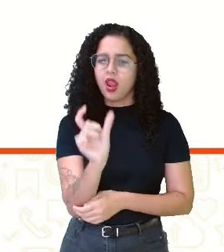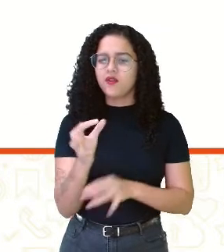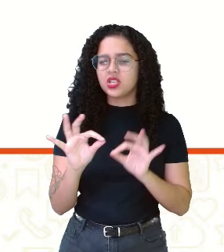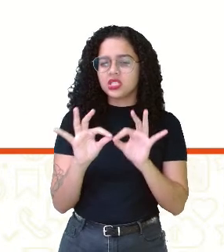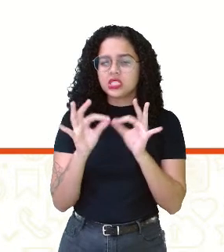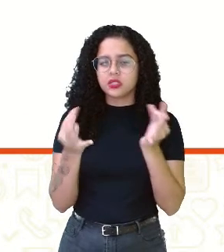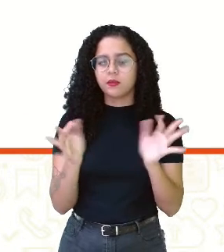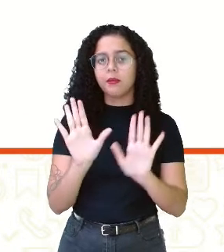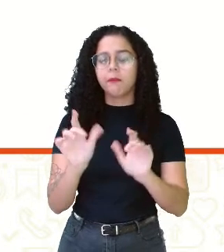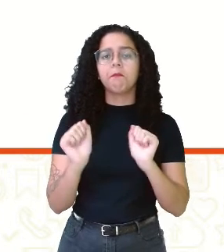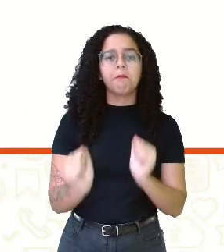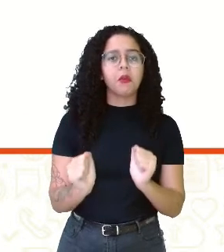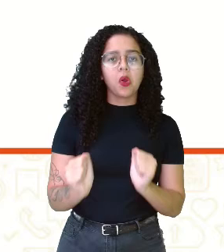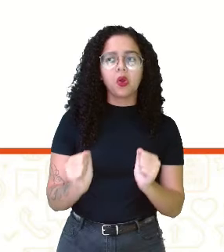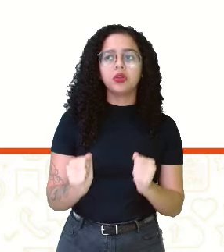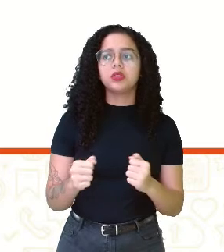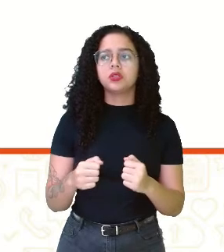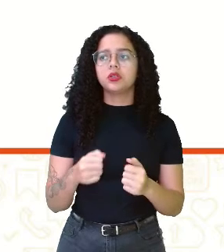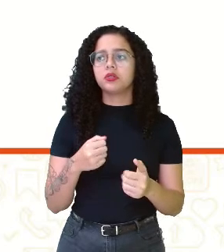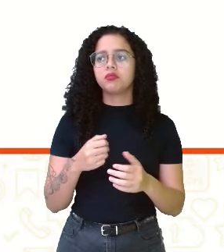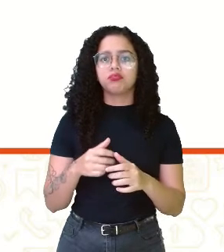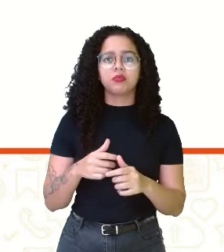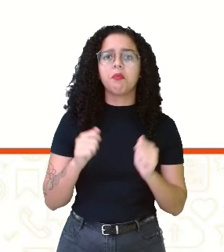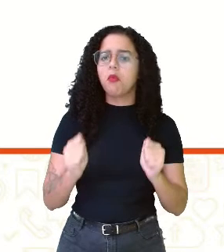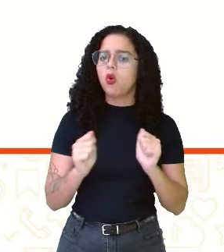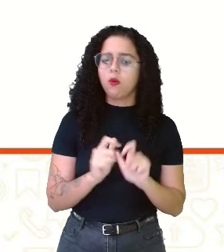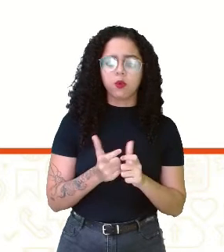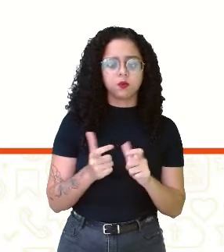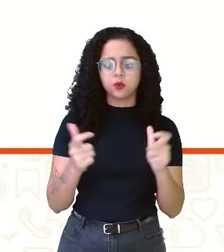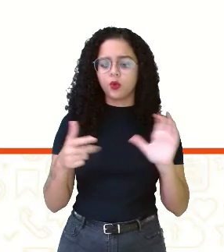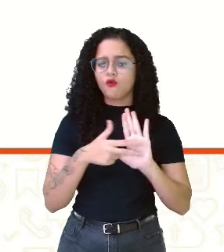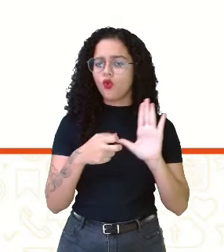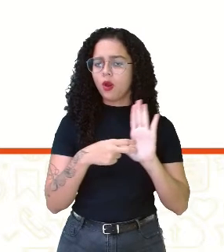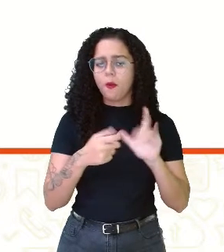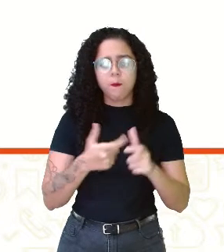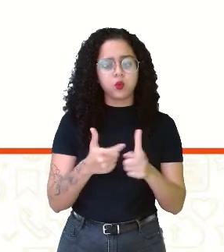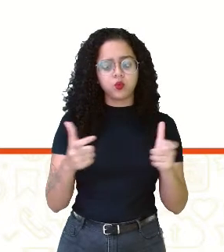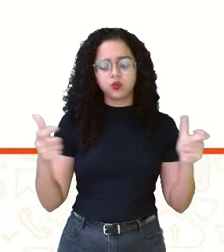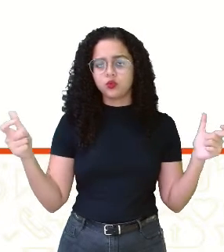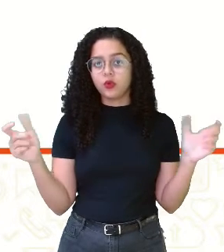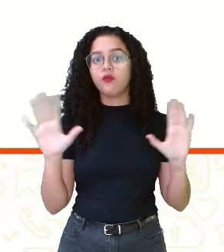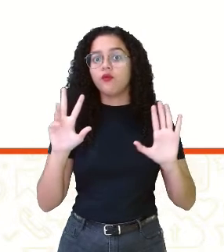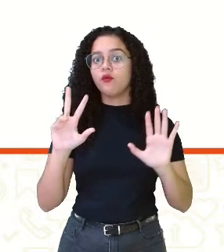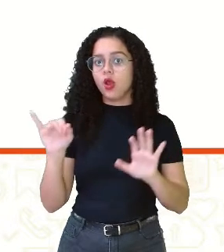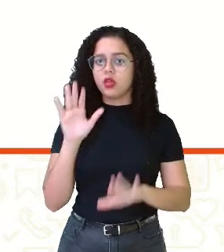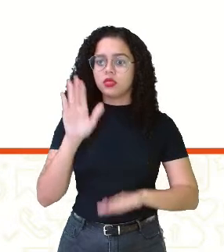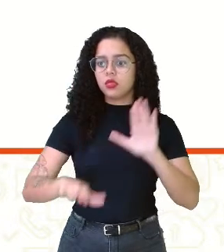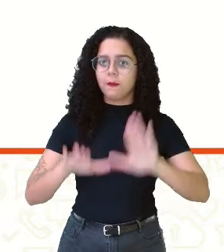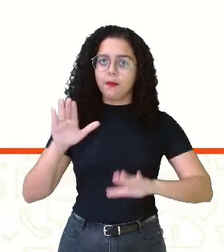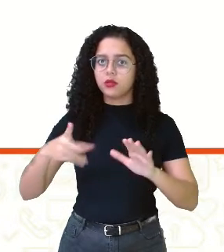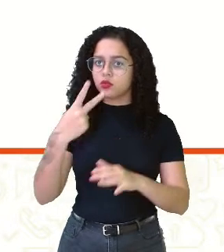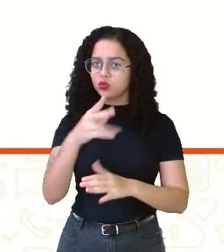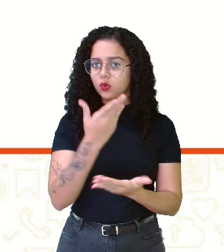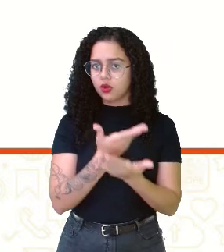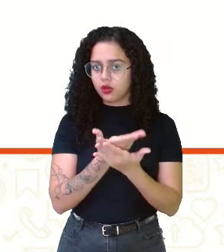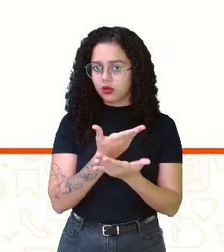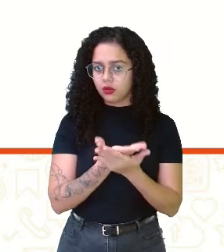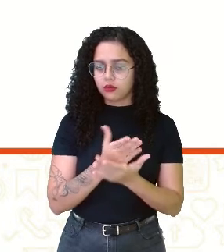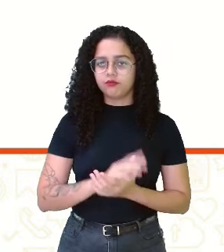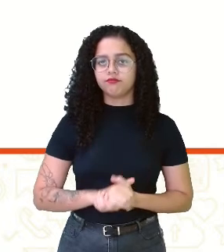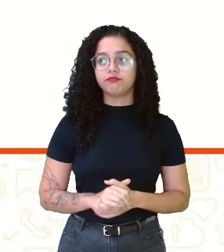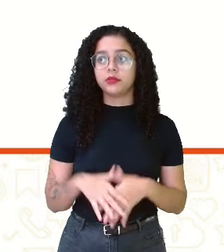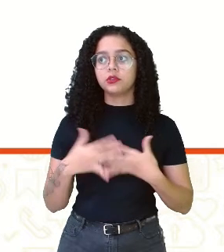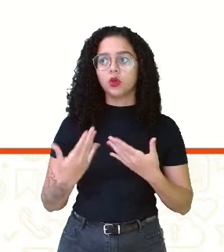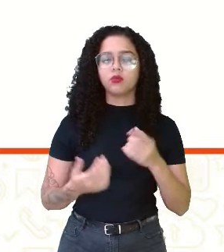simples, mas pode ser... E aí, pode ser ampliada esse vocabulário, claro. Vai depender da sua aula. Então, uma